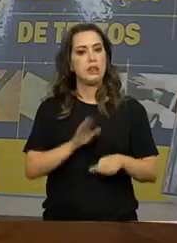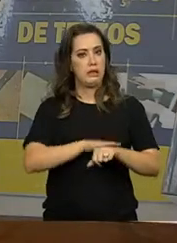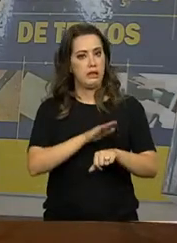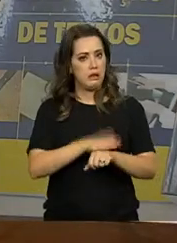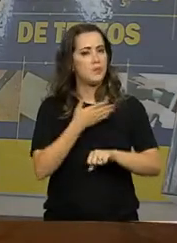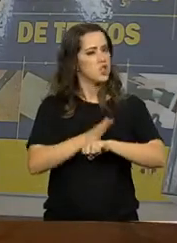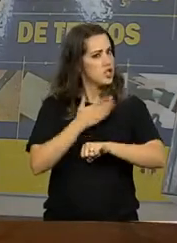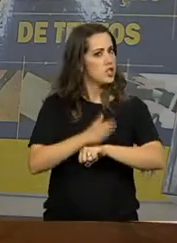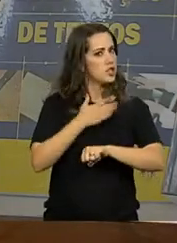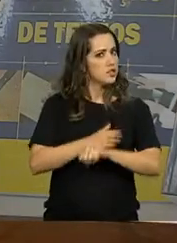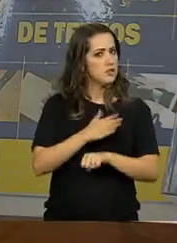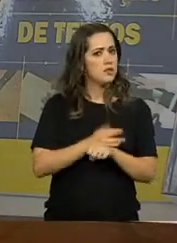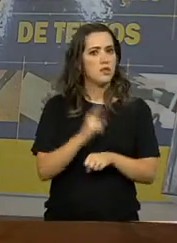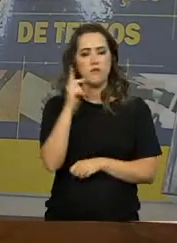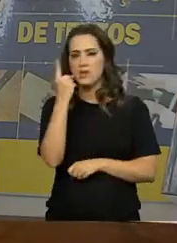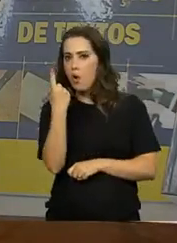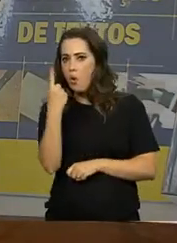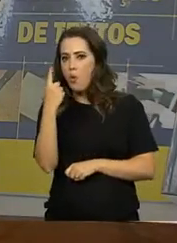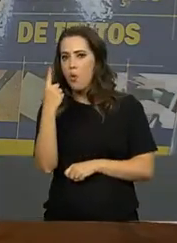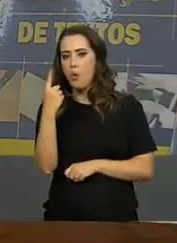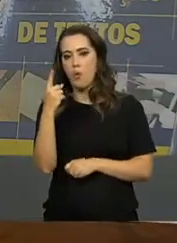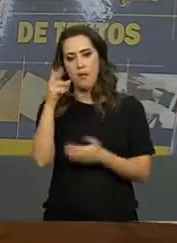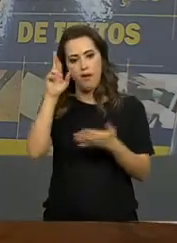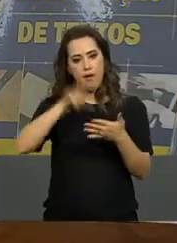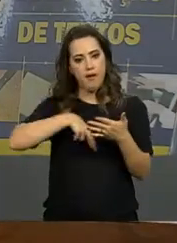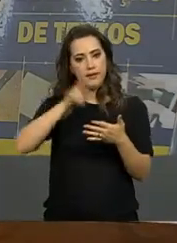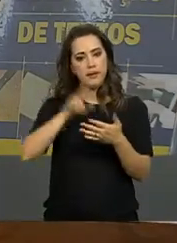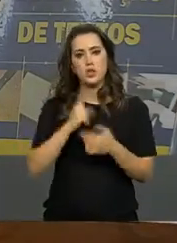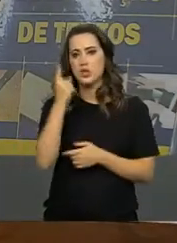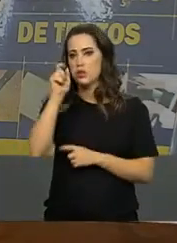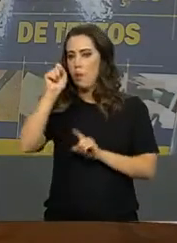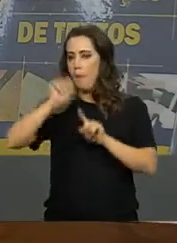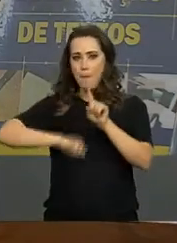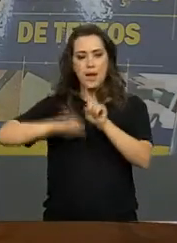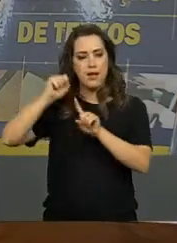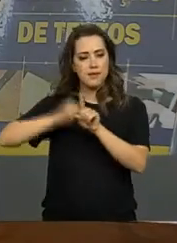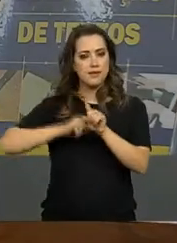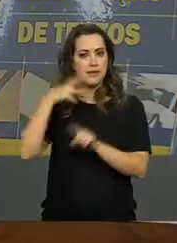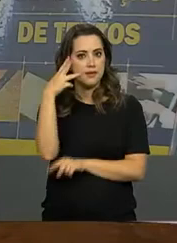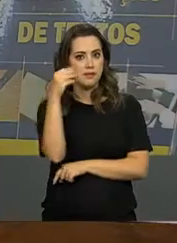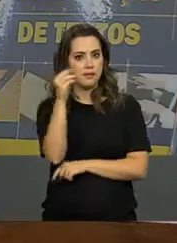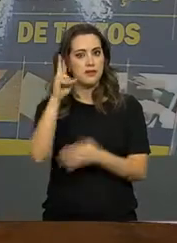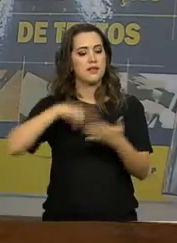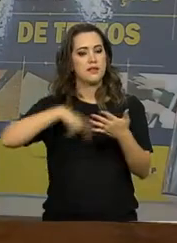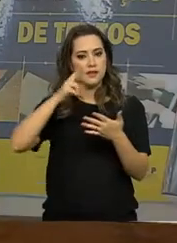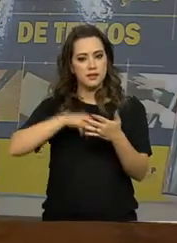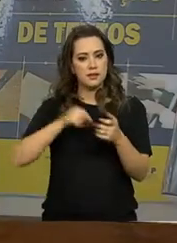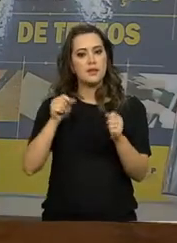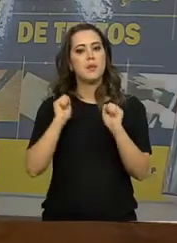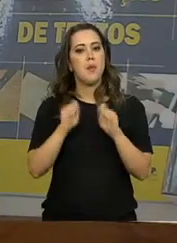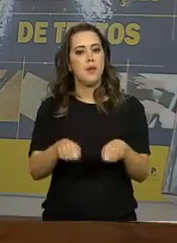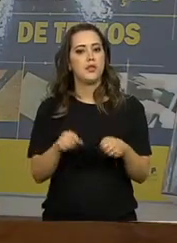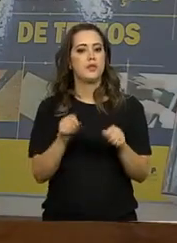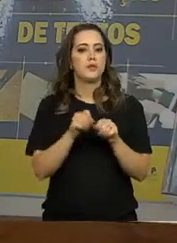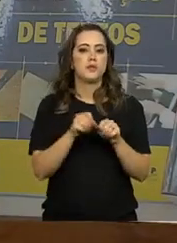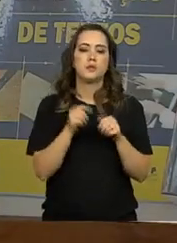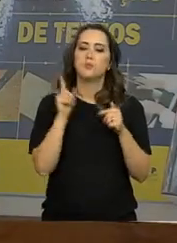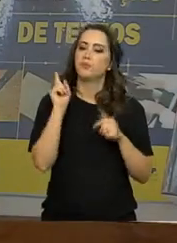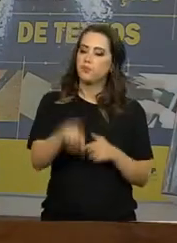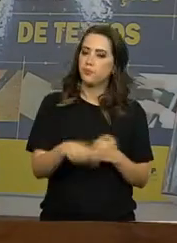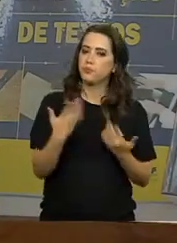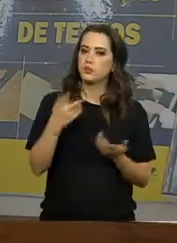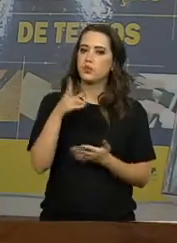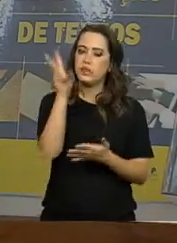treinar muito. Se fizer uma redação por dia, eu acho que tem um mês aí de redação, são 30 redações que dá para fazer. É